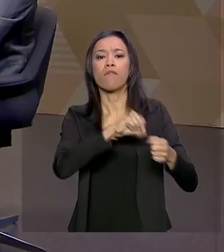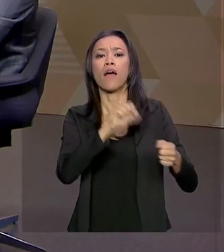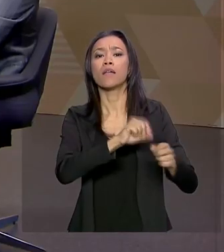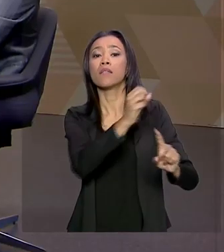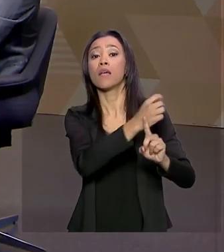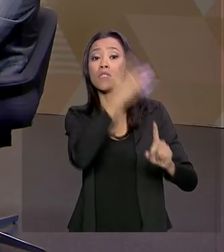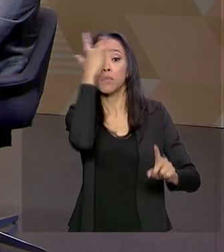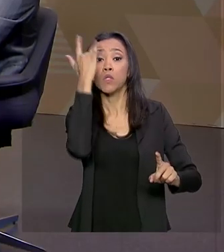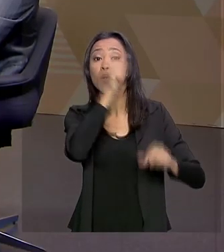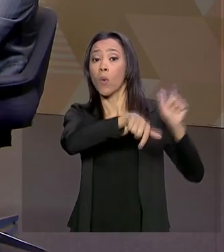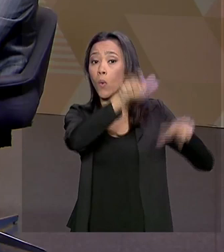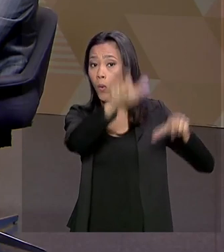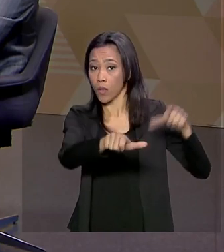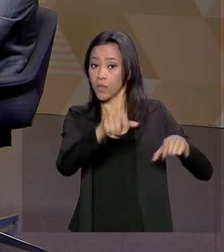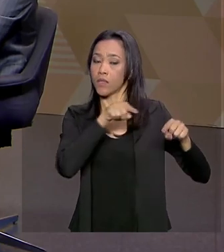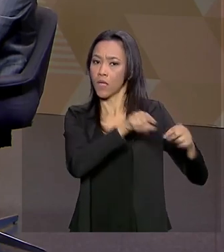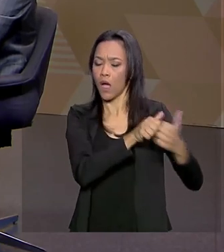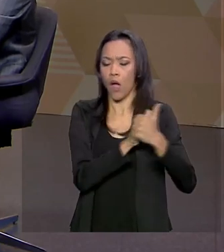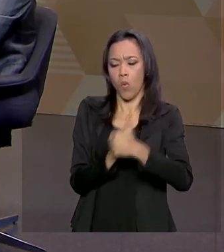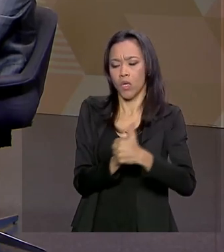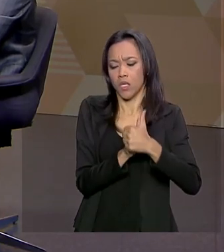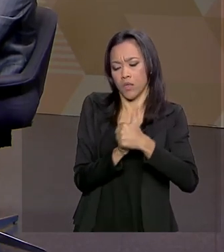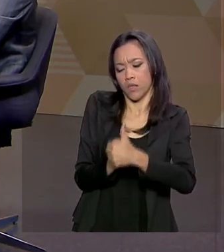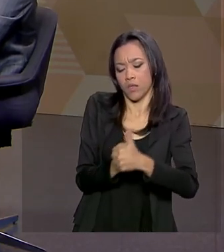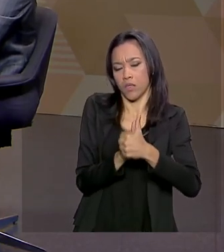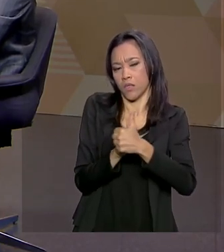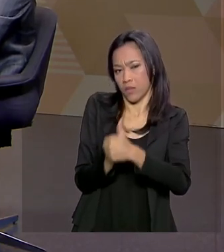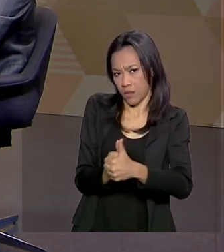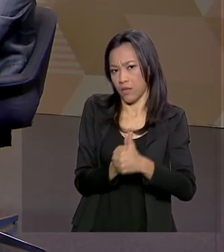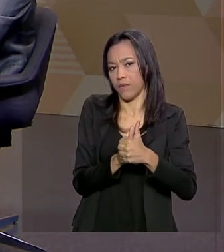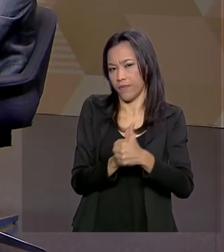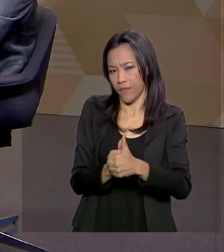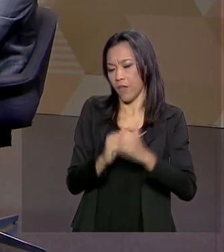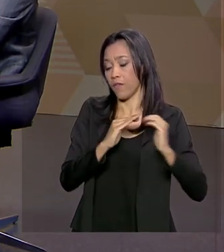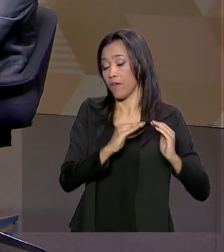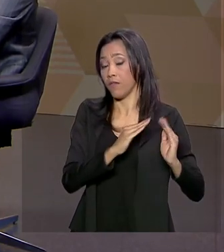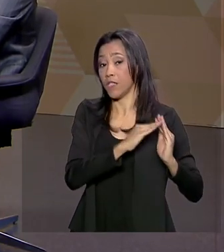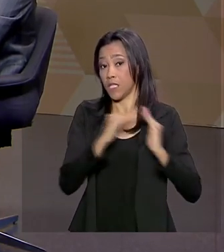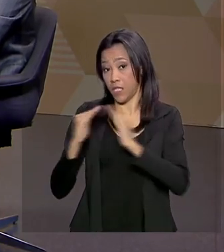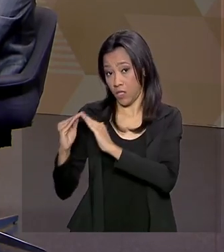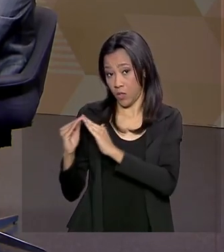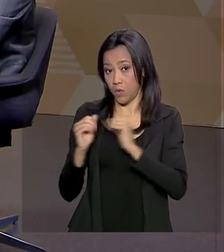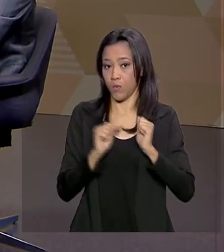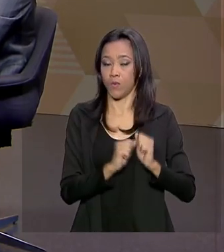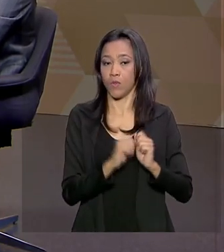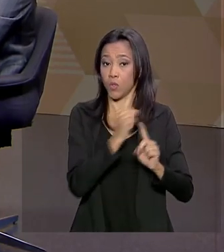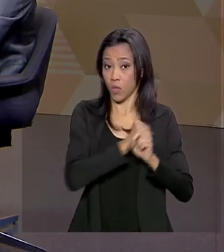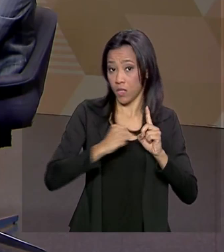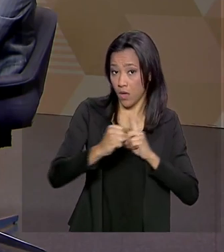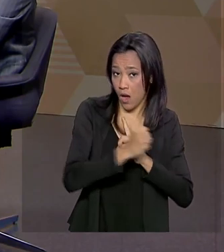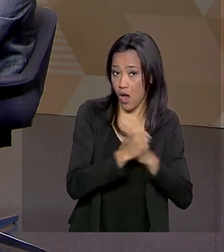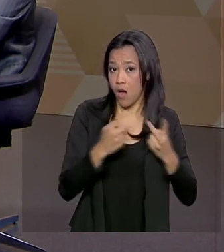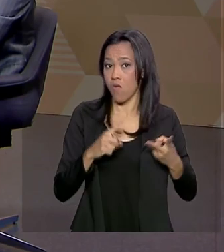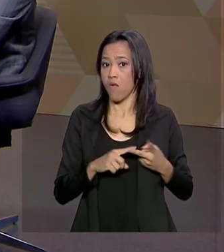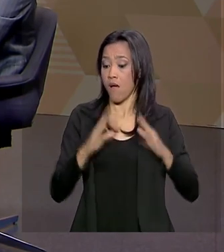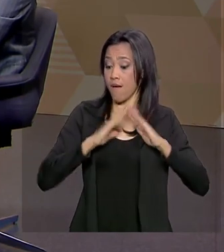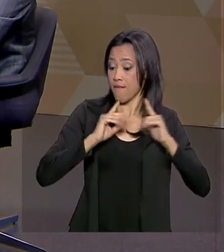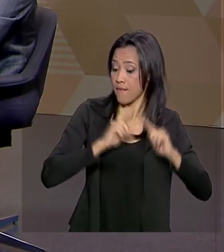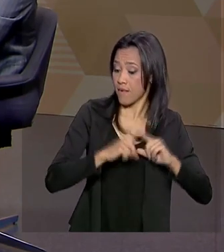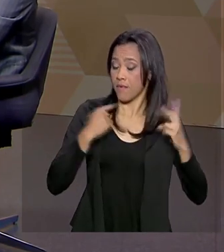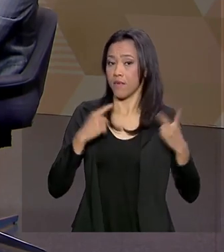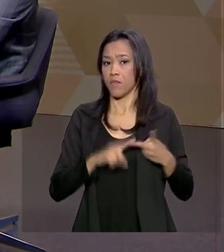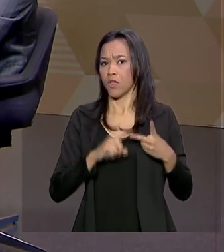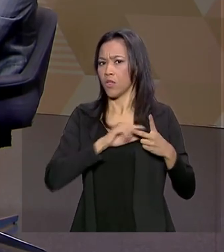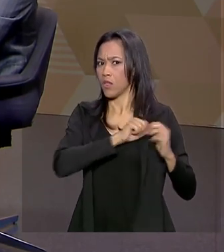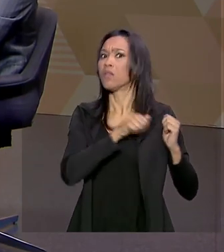A acompanhando, tem lá, vizinhos, assistência social, a igreja. Alguém